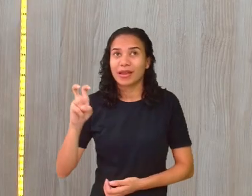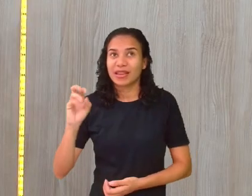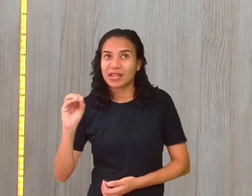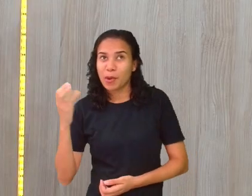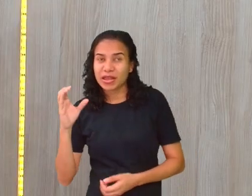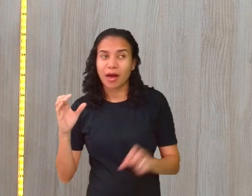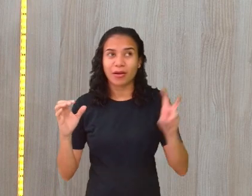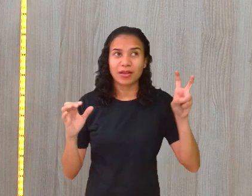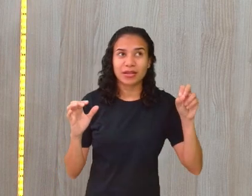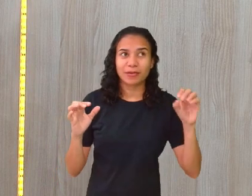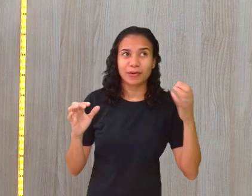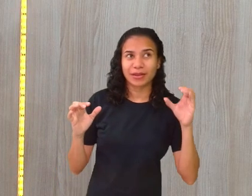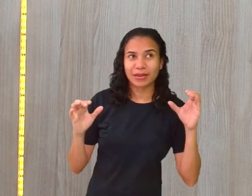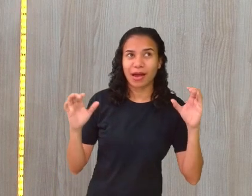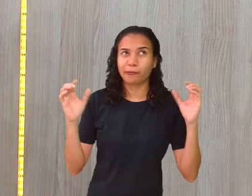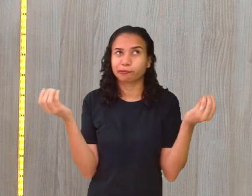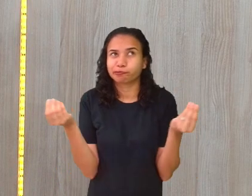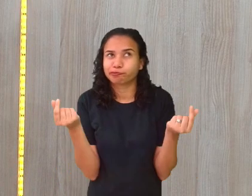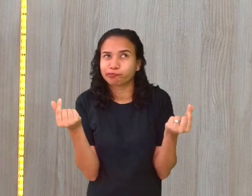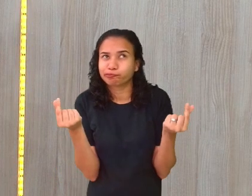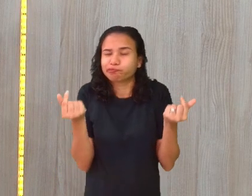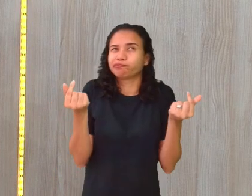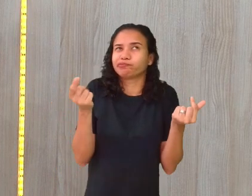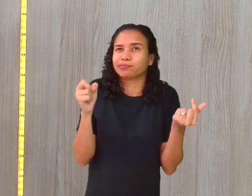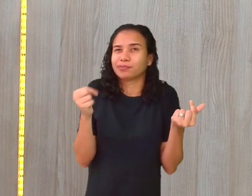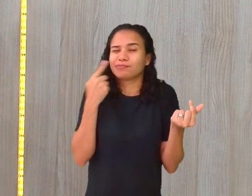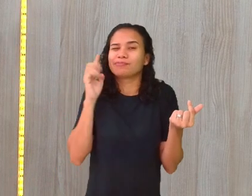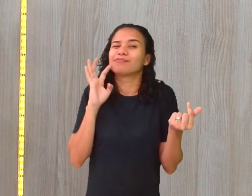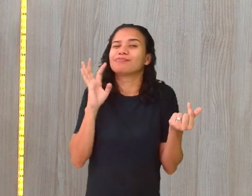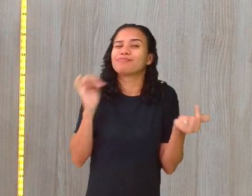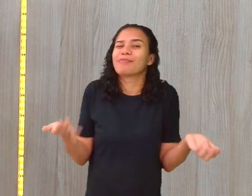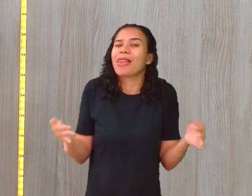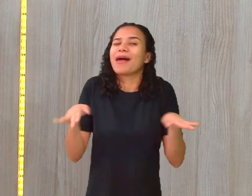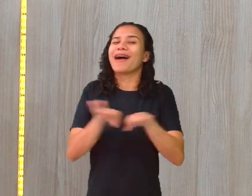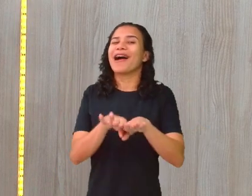centavos para cada um, menina. Fica massa.